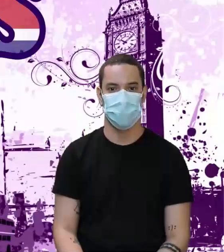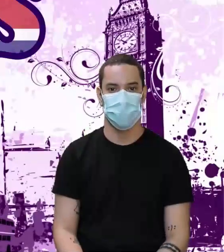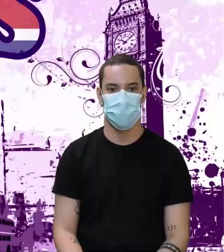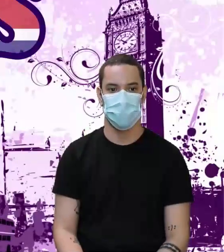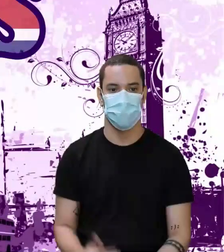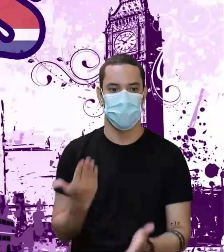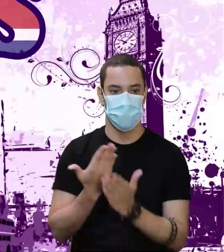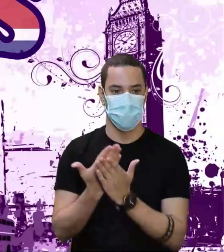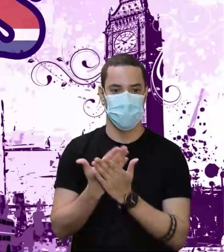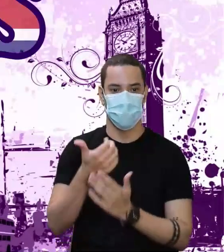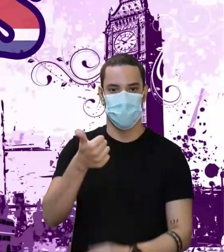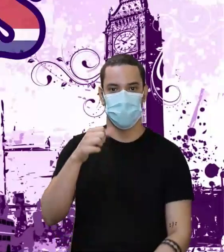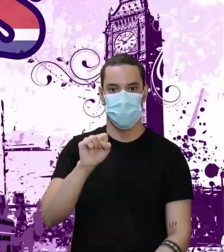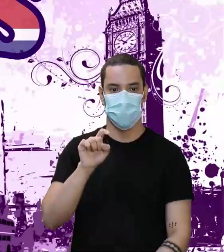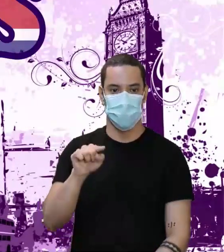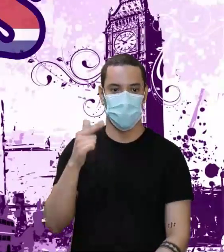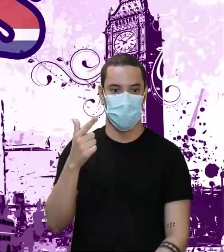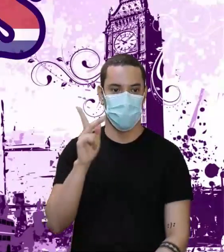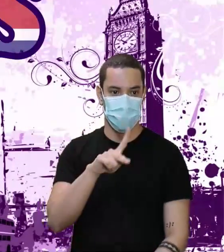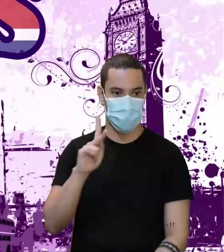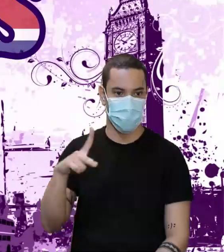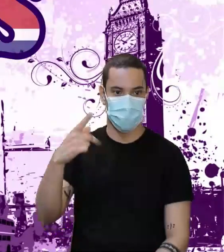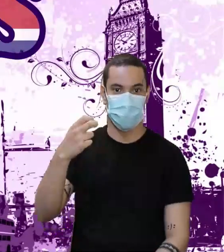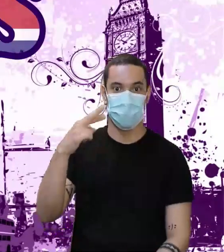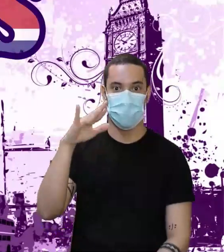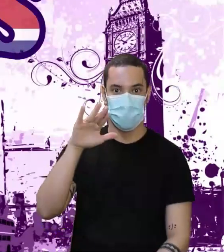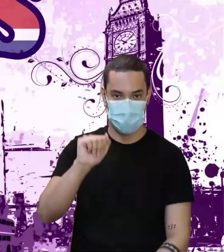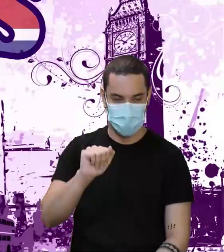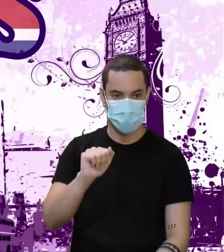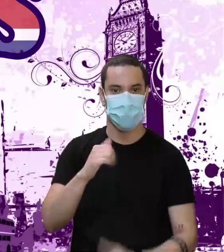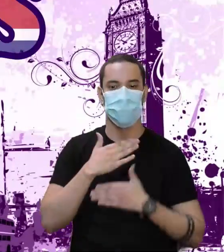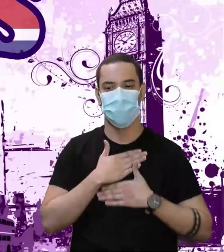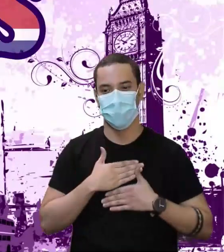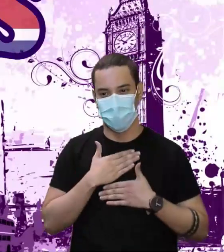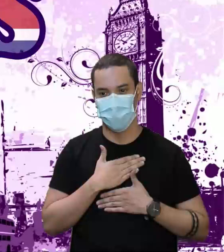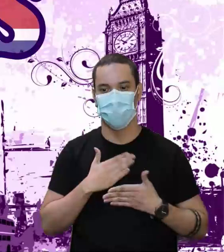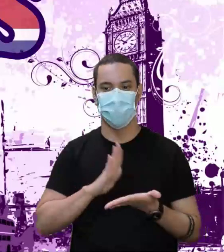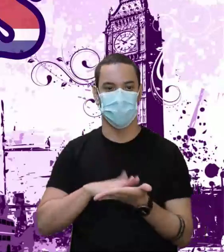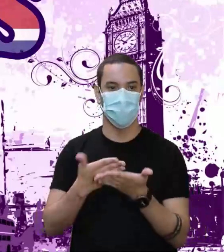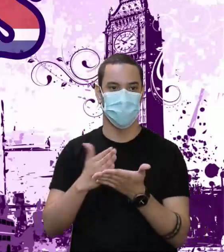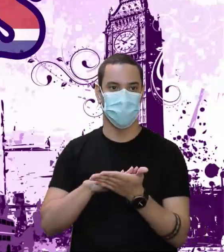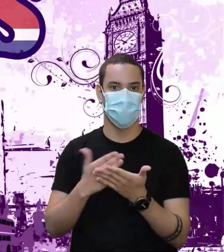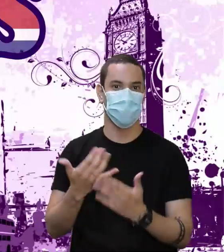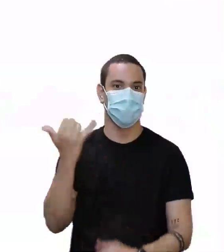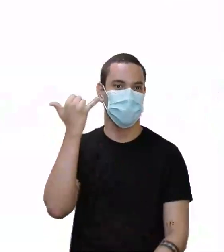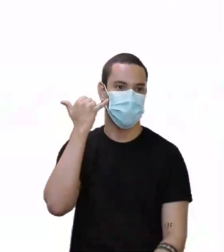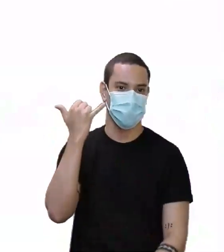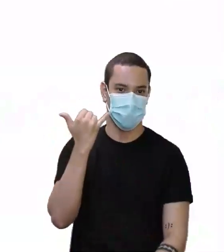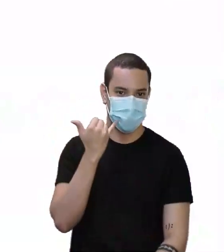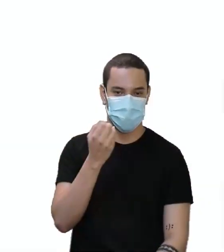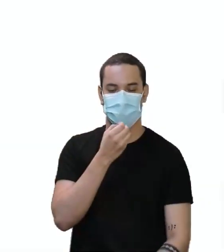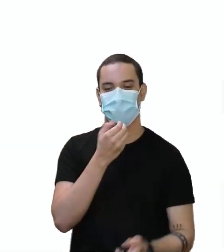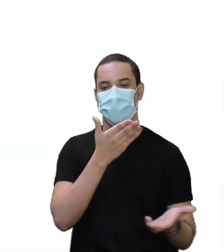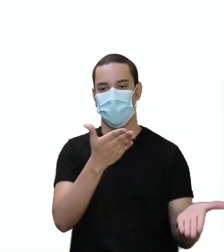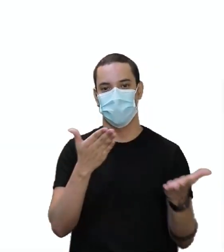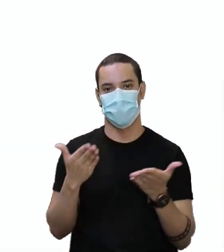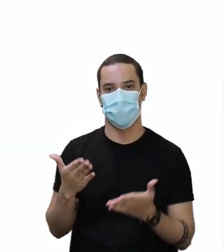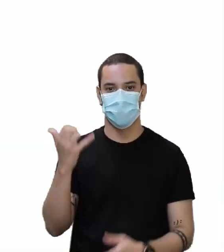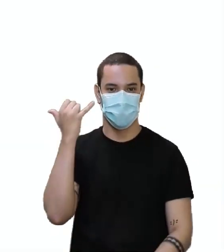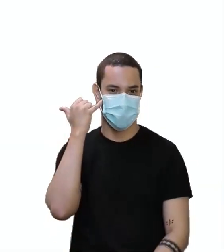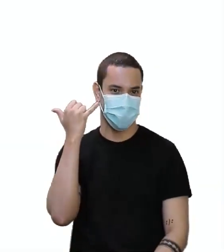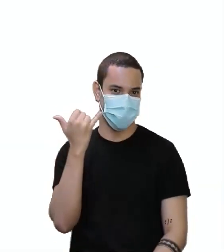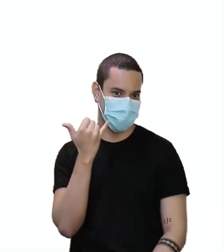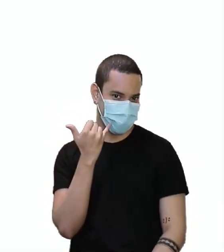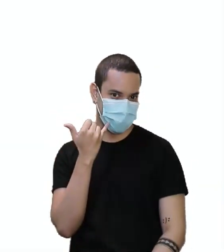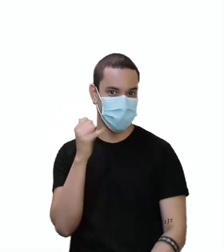Olha aí, aula 18.2, Teacher Patricia Richie, It's a Pleasure, Interprete Vilton, Vilton, Welcome Vilton.